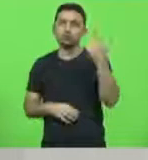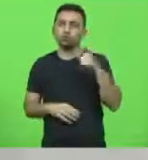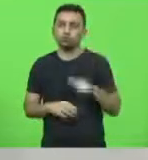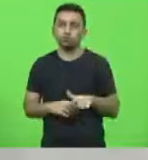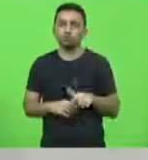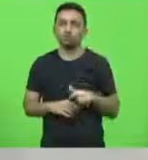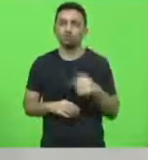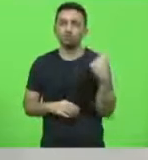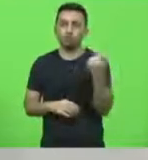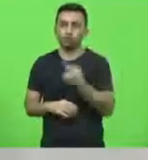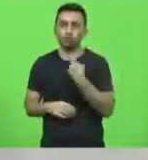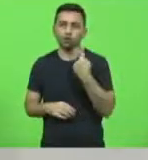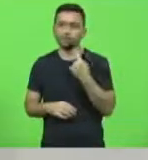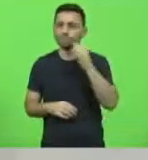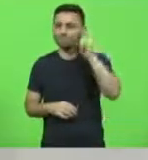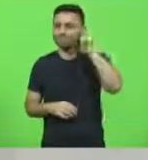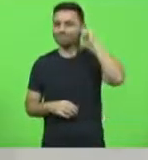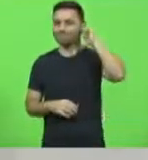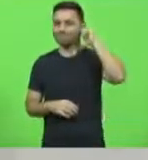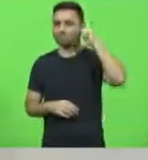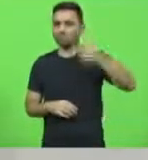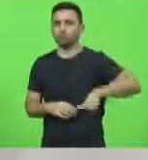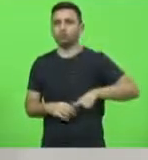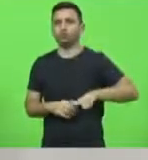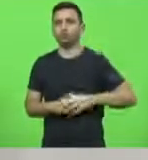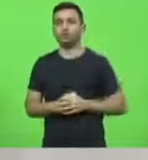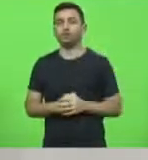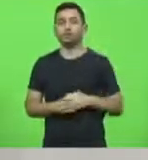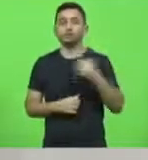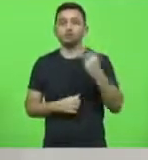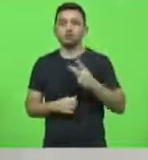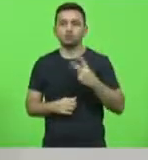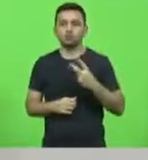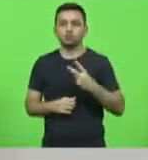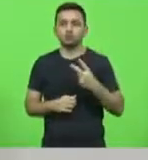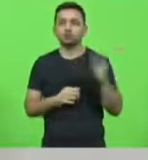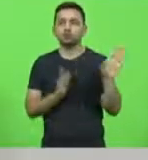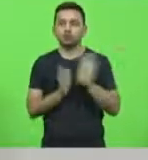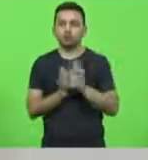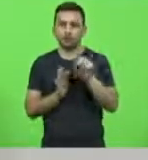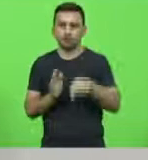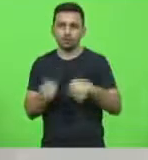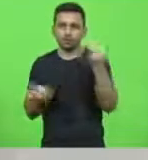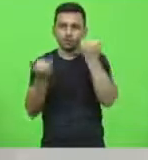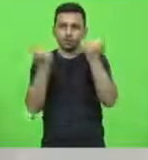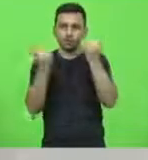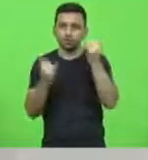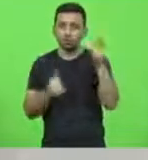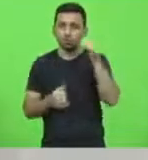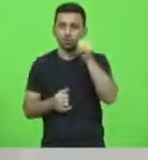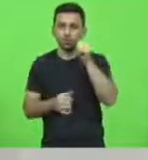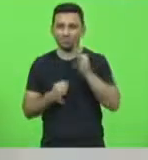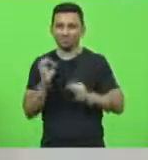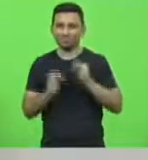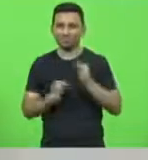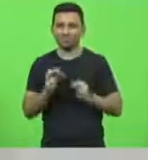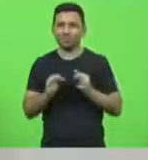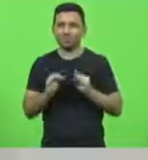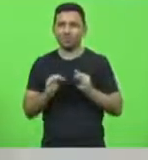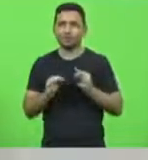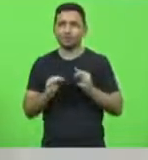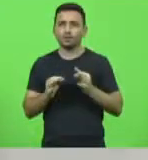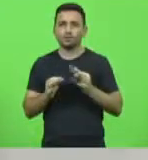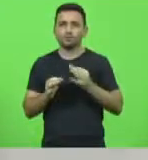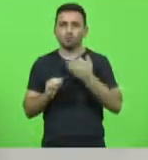nós tomamos um puxão de orelha. O segundo procedimento. Chegou à Assembleia a informação de que a magistrada expediu